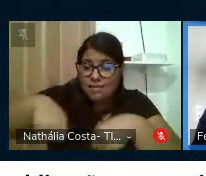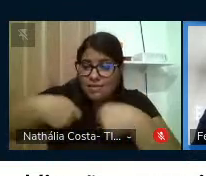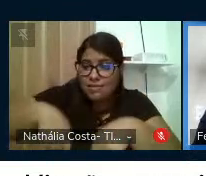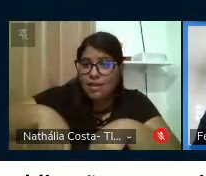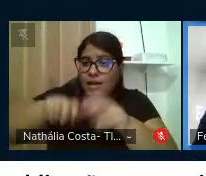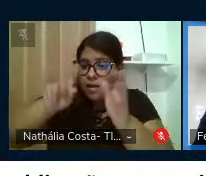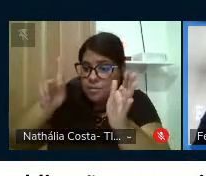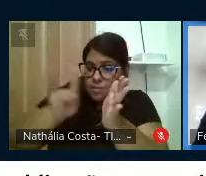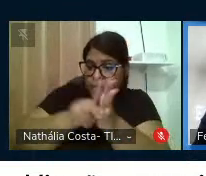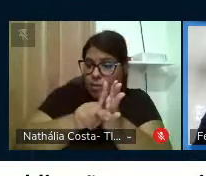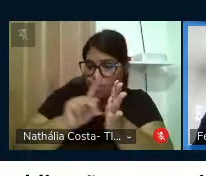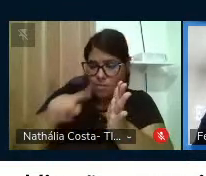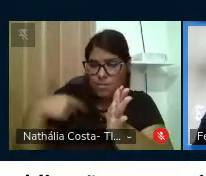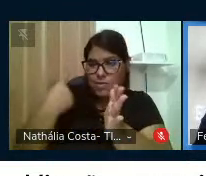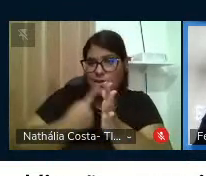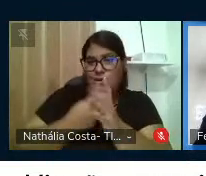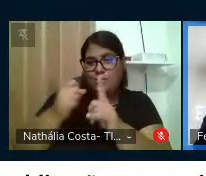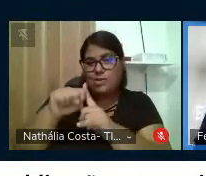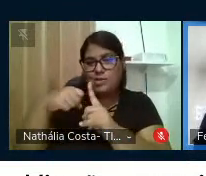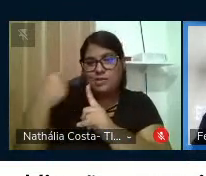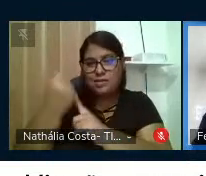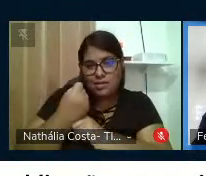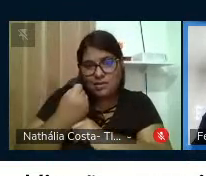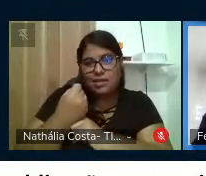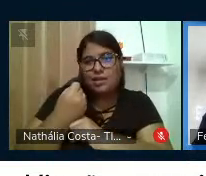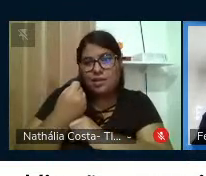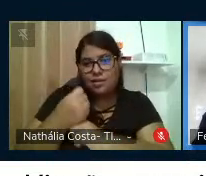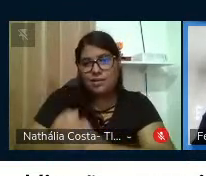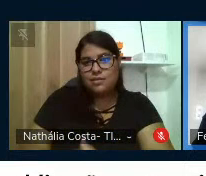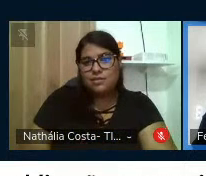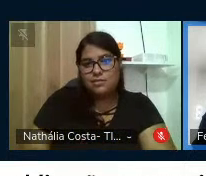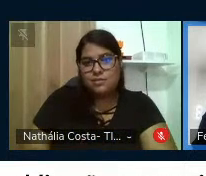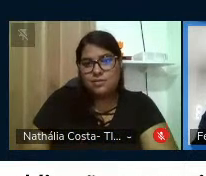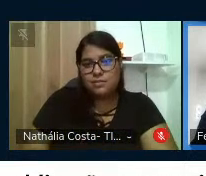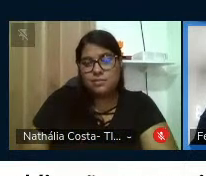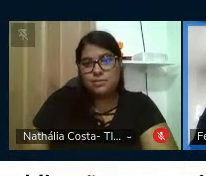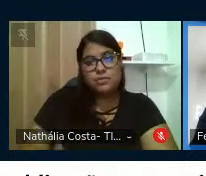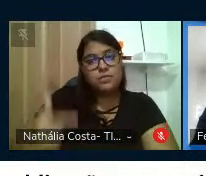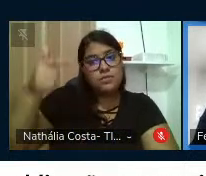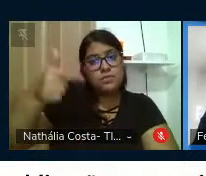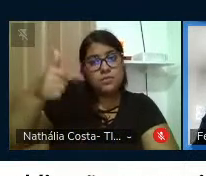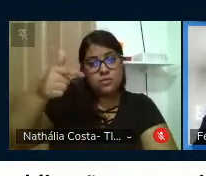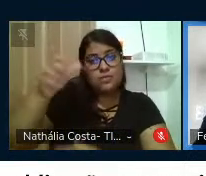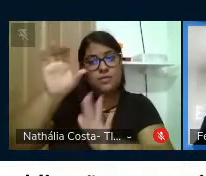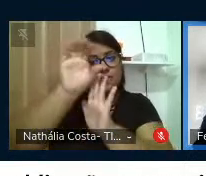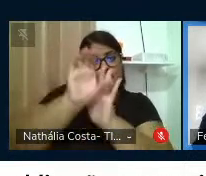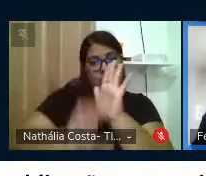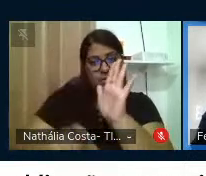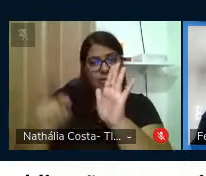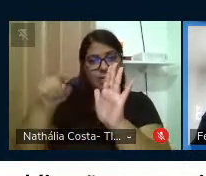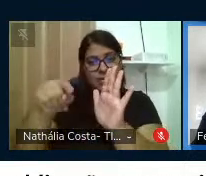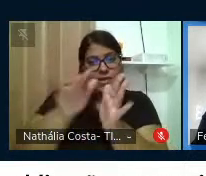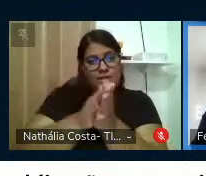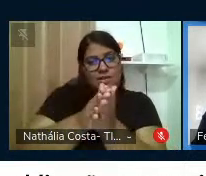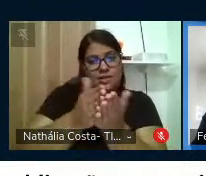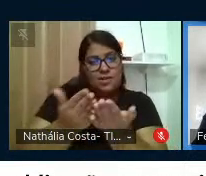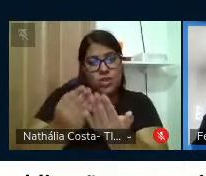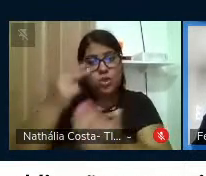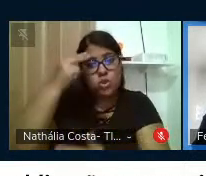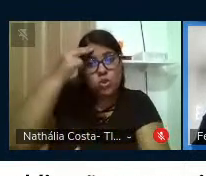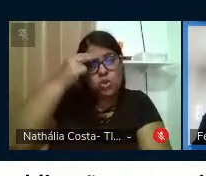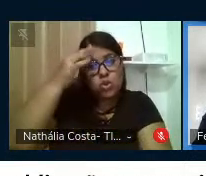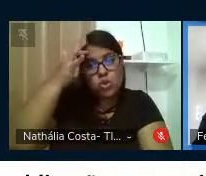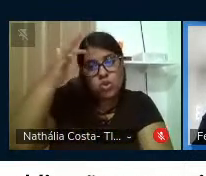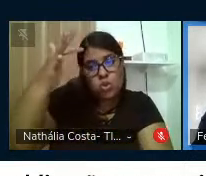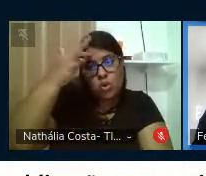apropriada para a nossa sociedade, né? Então, o segundo capítulo desse livro, os sonhos de